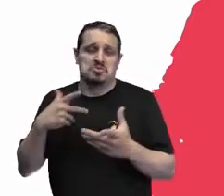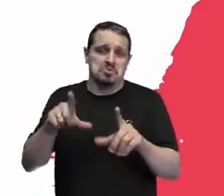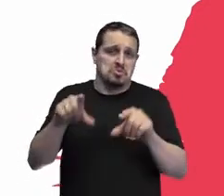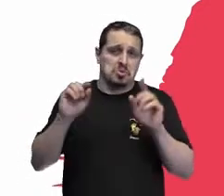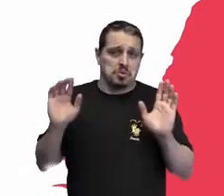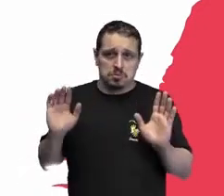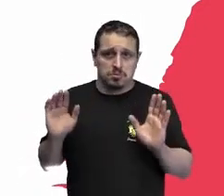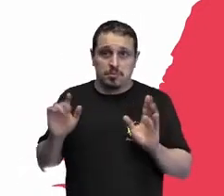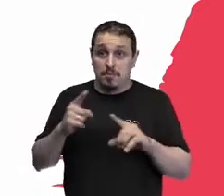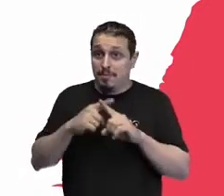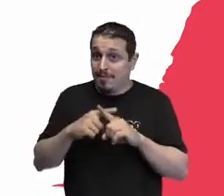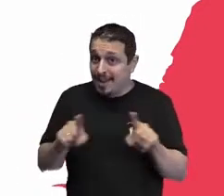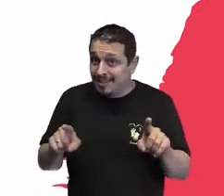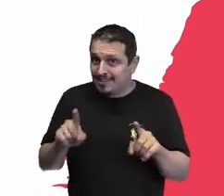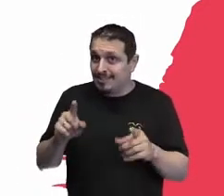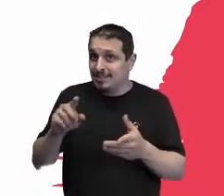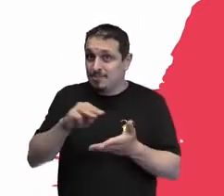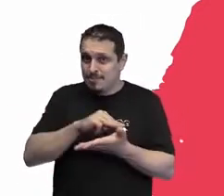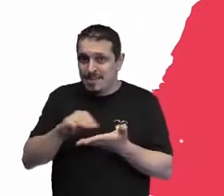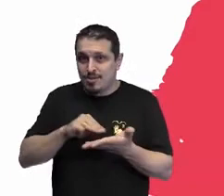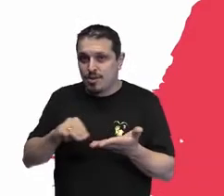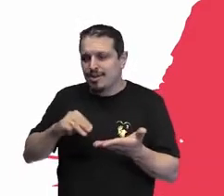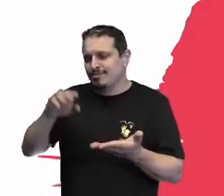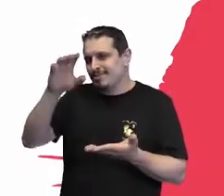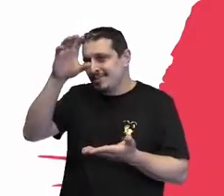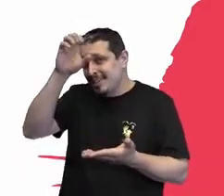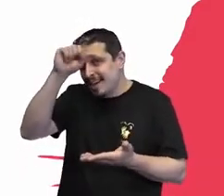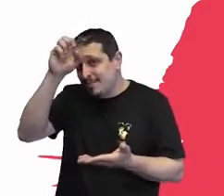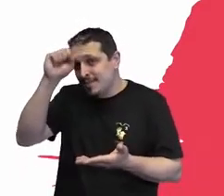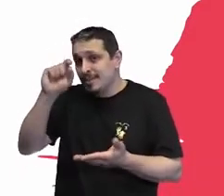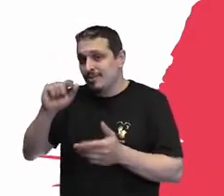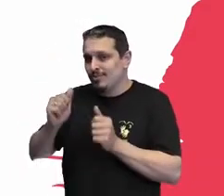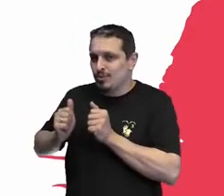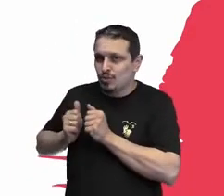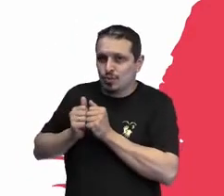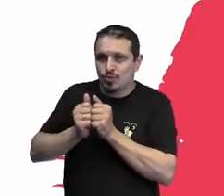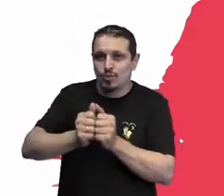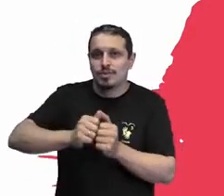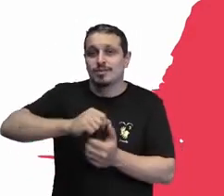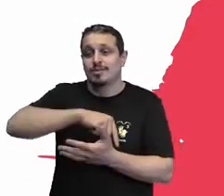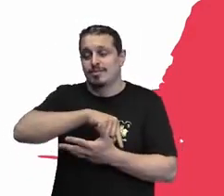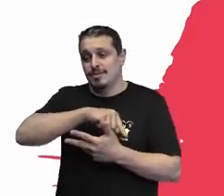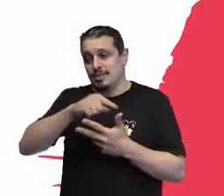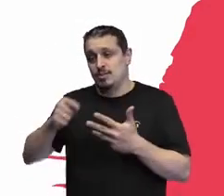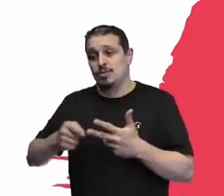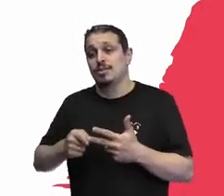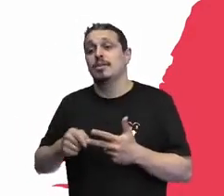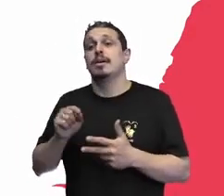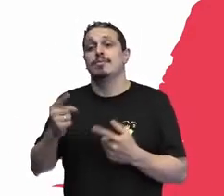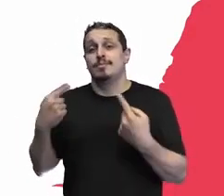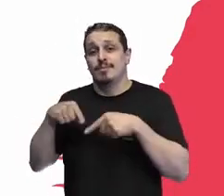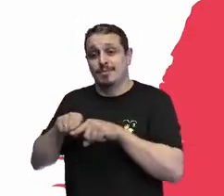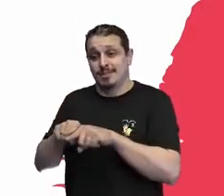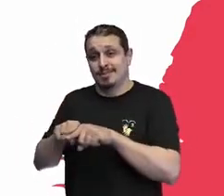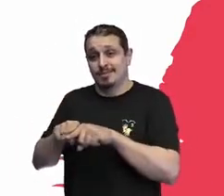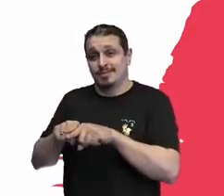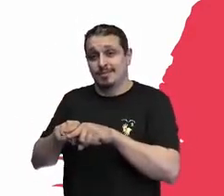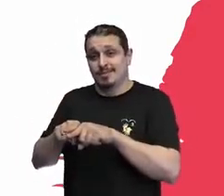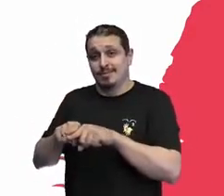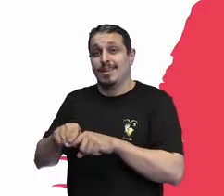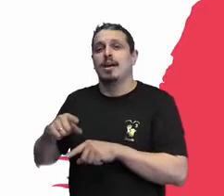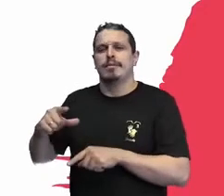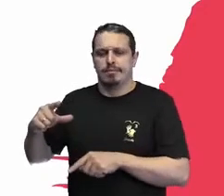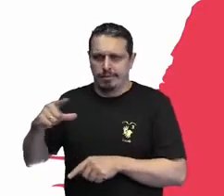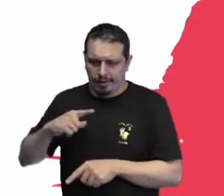metodologia a gente aprendeu na Ability Housing, e agora eu vou falar do segundo parceiro, vocês vão vendo ao longo da jornada que é